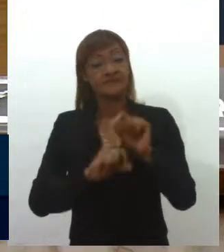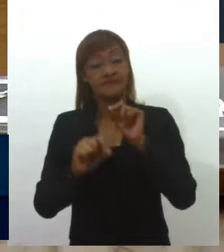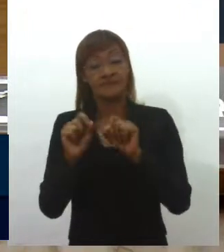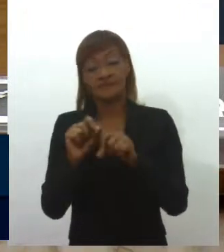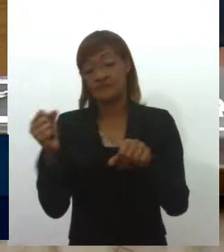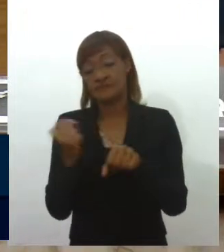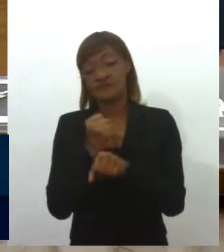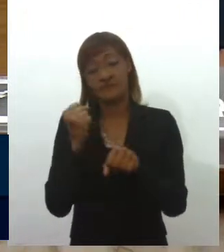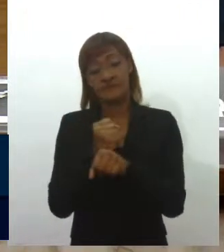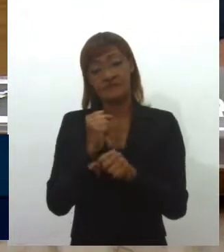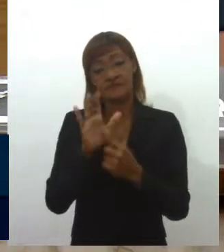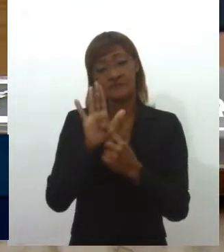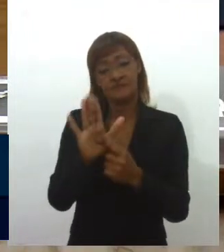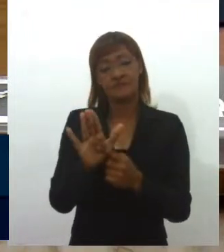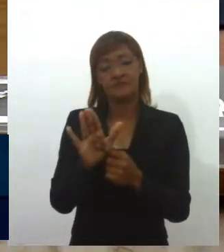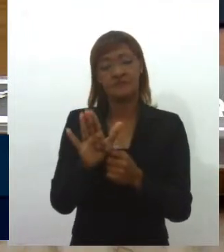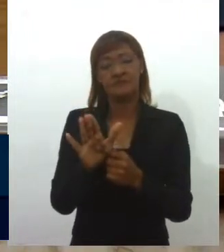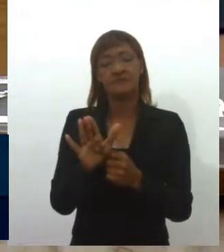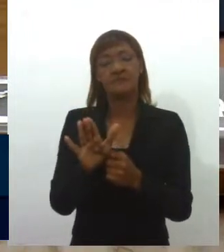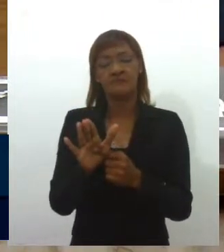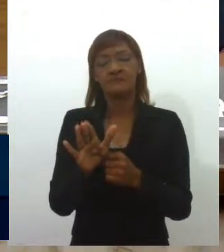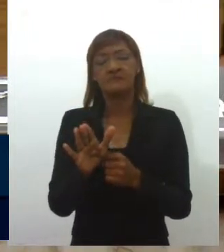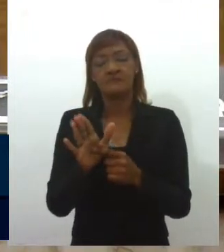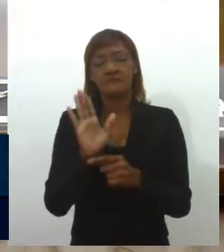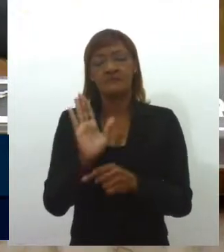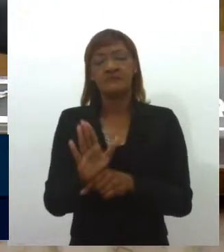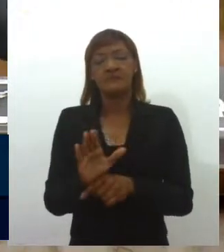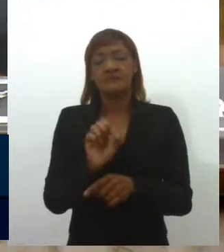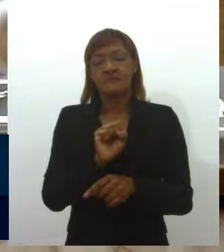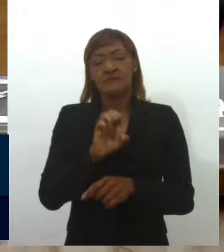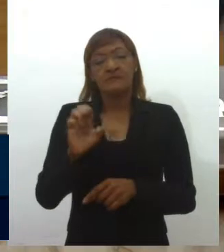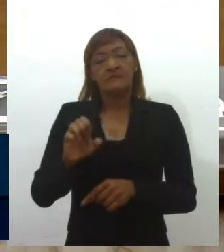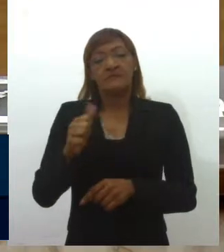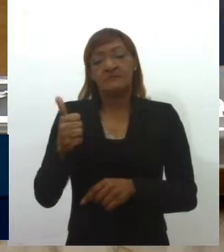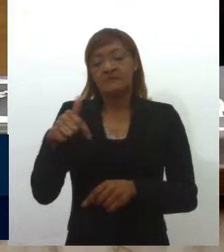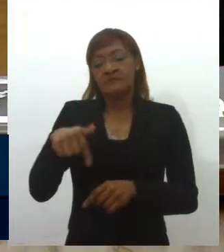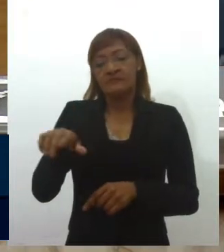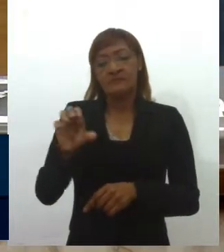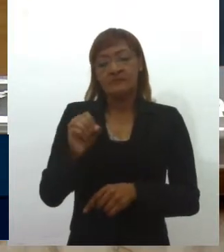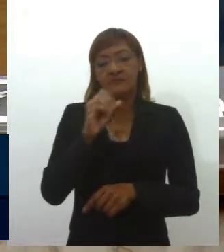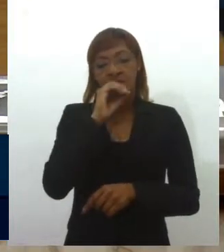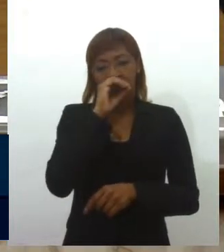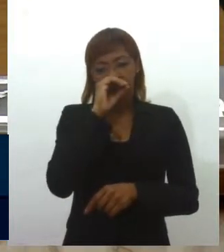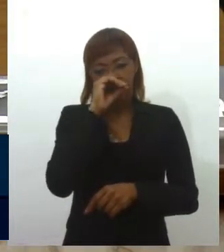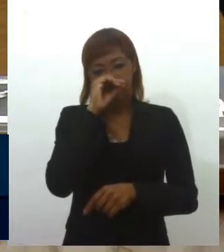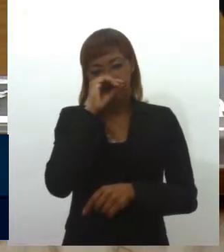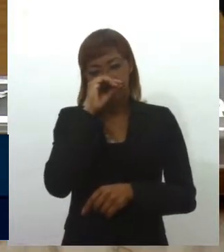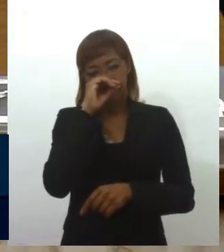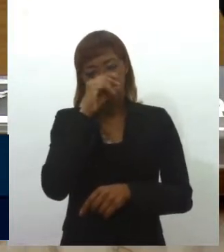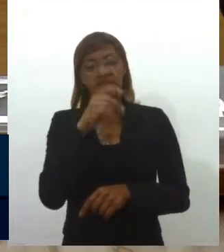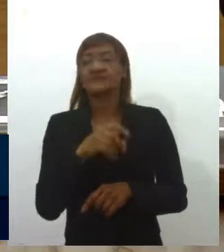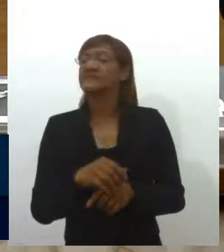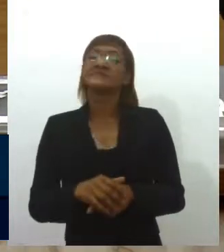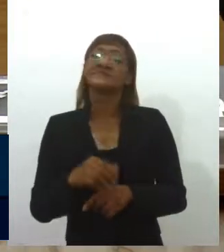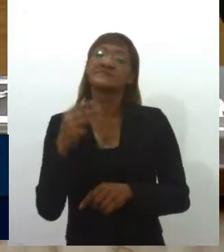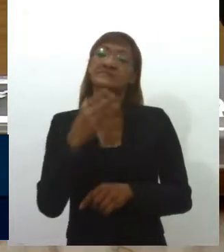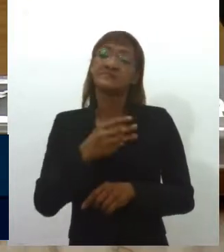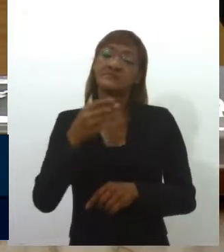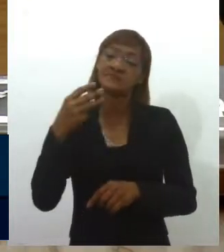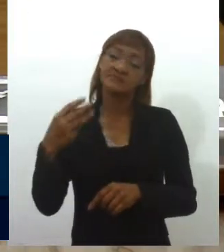obras de revitalização da SE-170. Indicação número 33